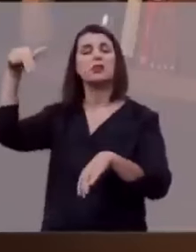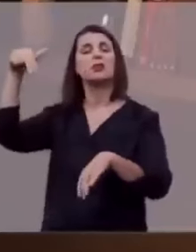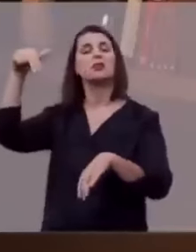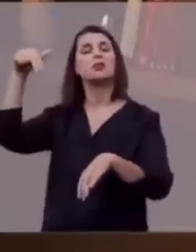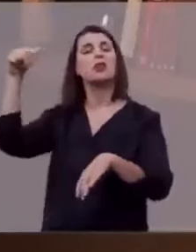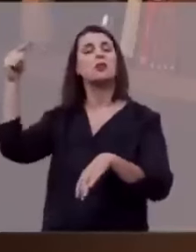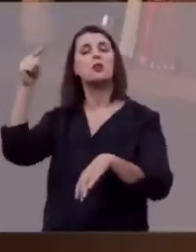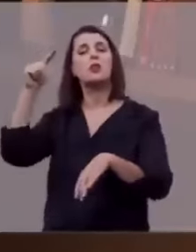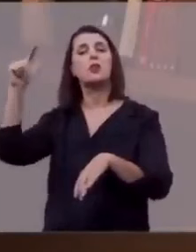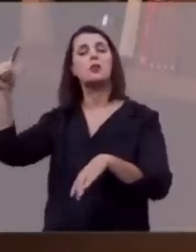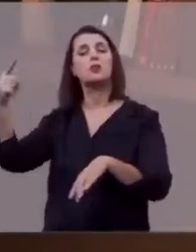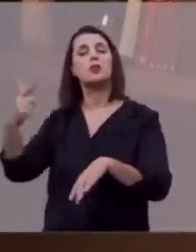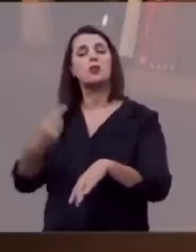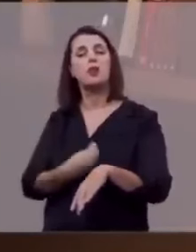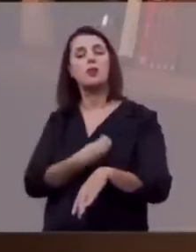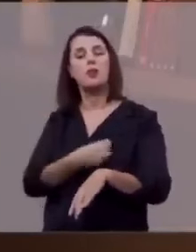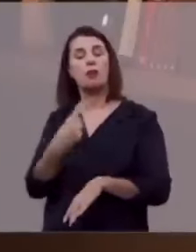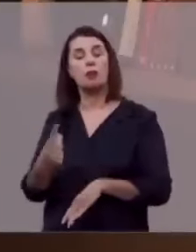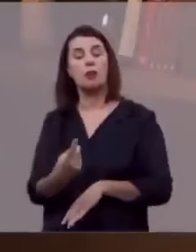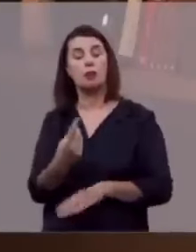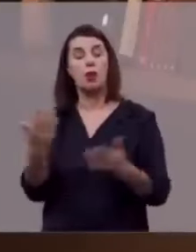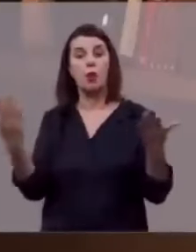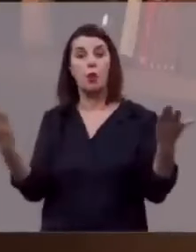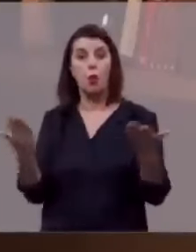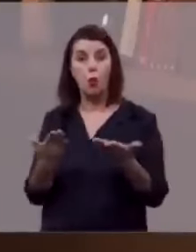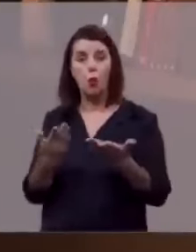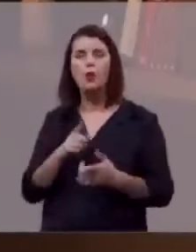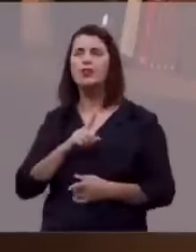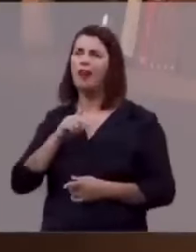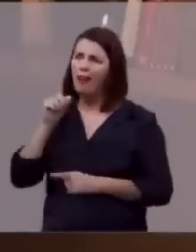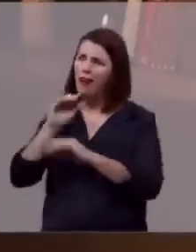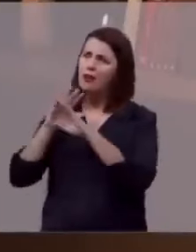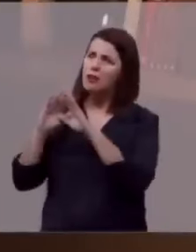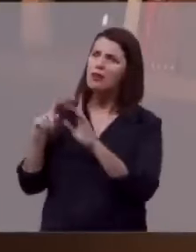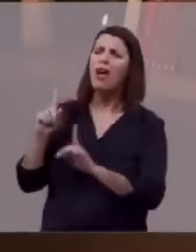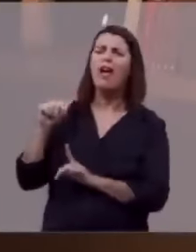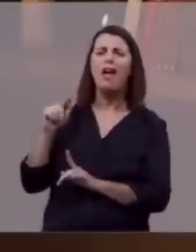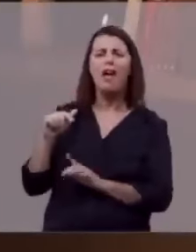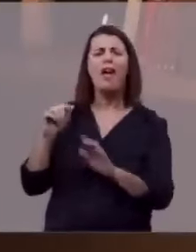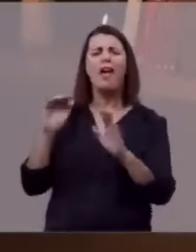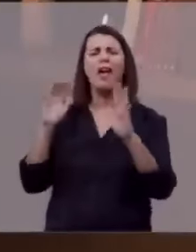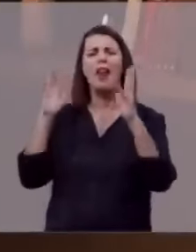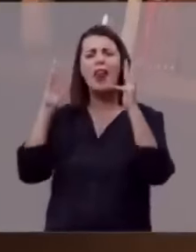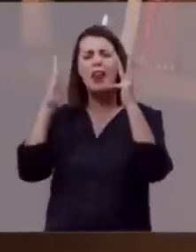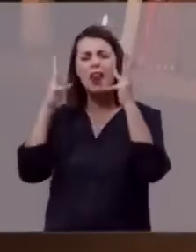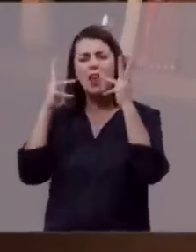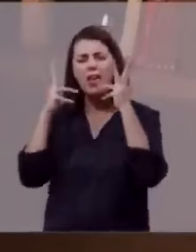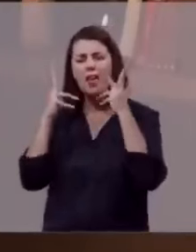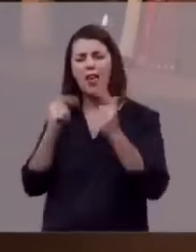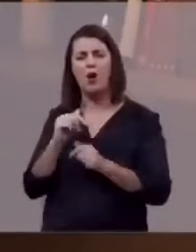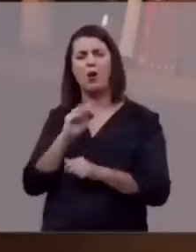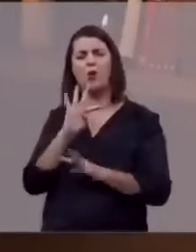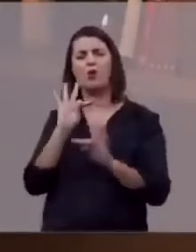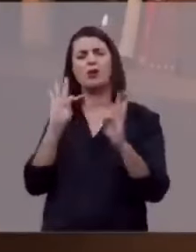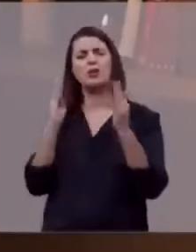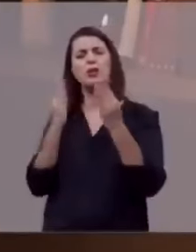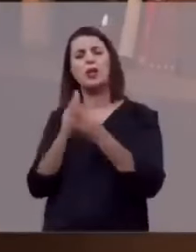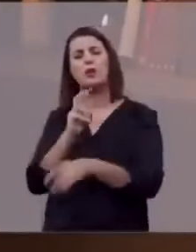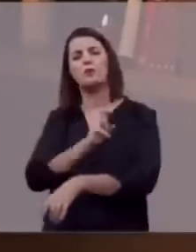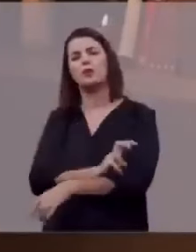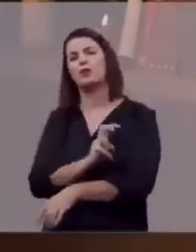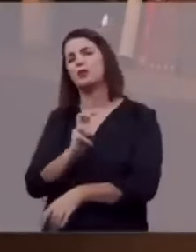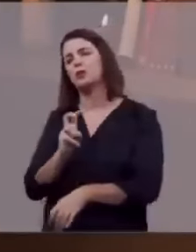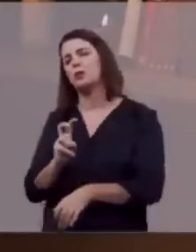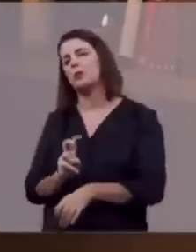imortalidade. E hoje ele é o guilhão da tribo de Judá, a raiz de Davi, o Deus todo